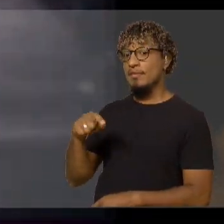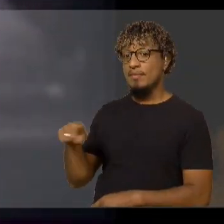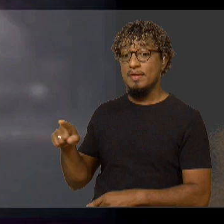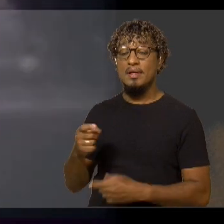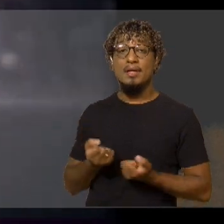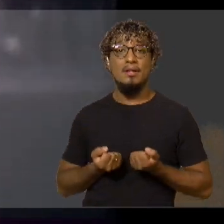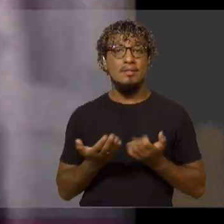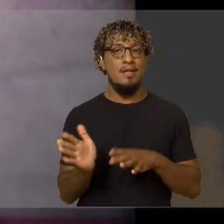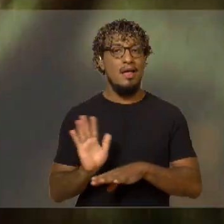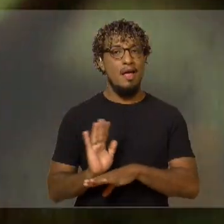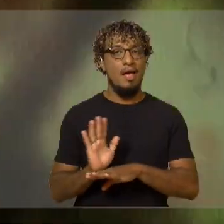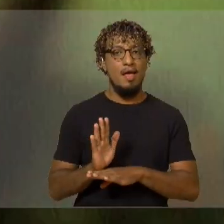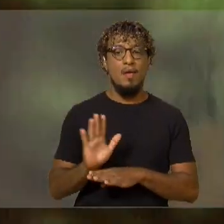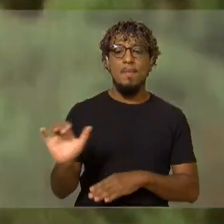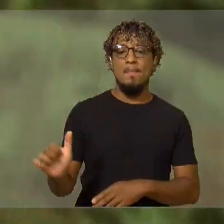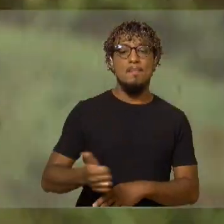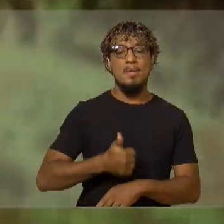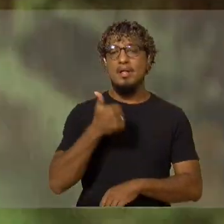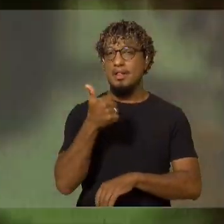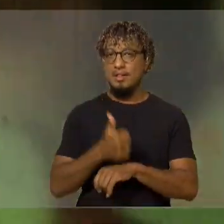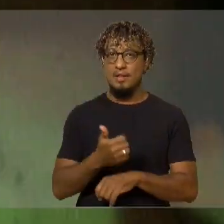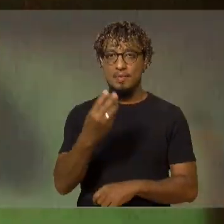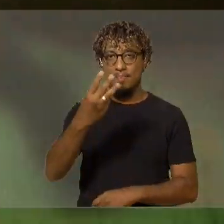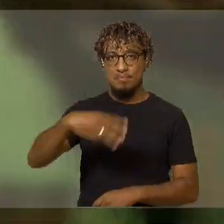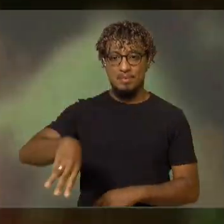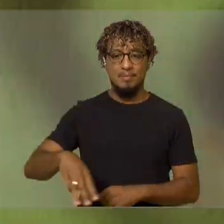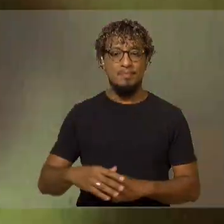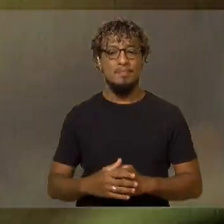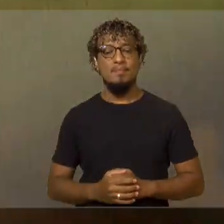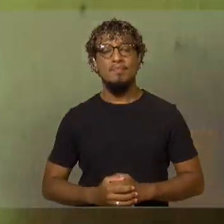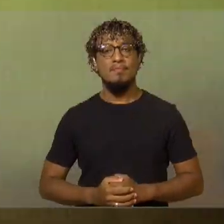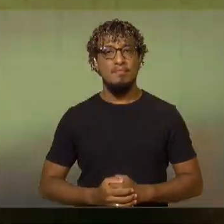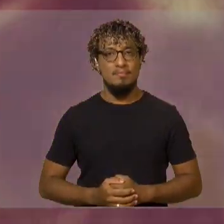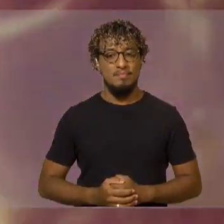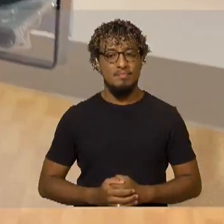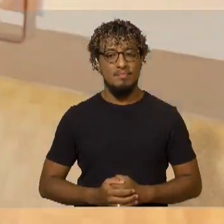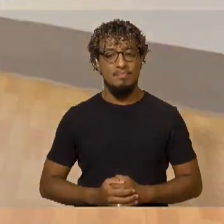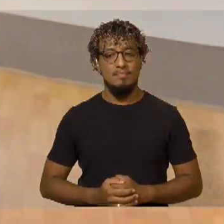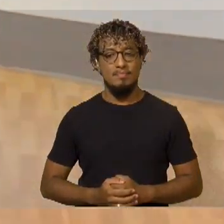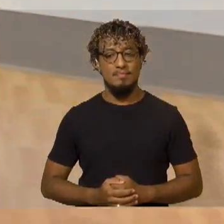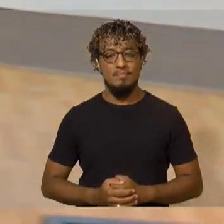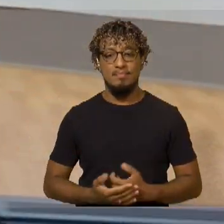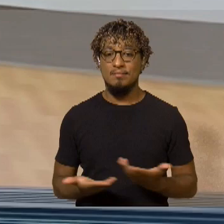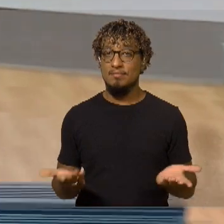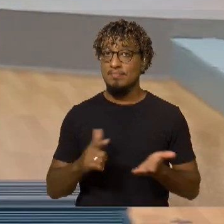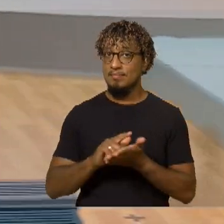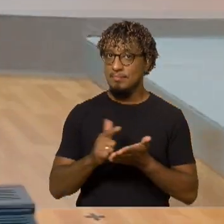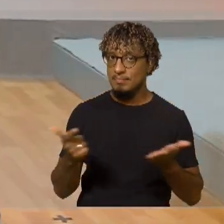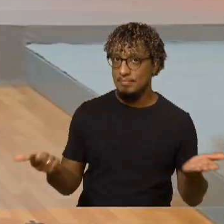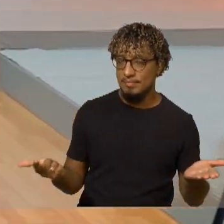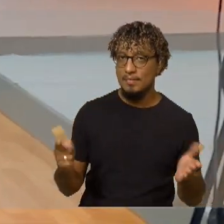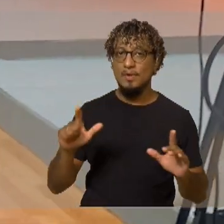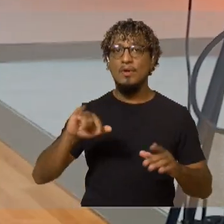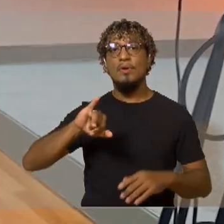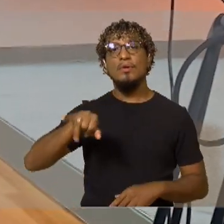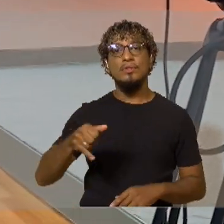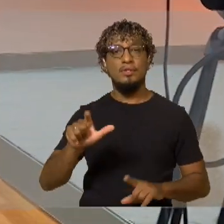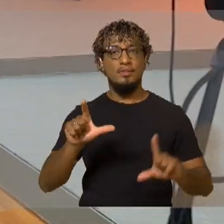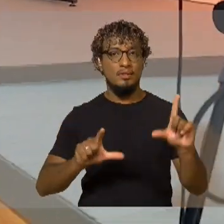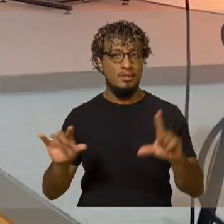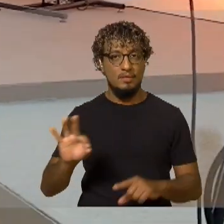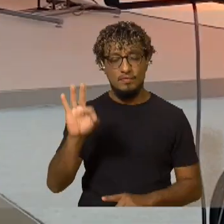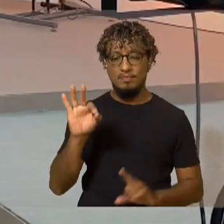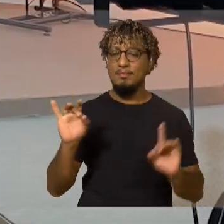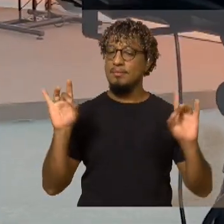do audiovisual maranhense. É o trabalhar sem fim. No jornalismo, o JTV Ufima se